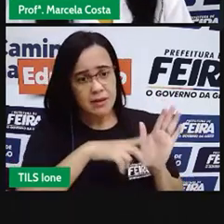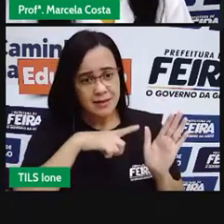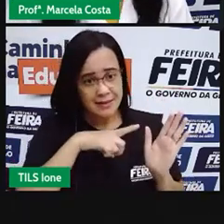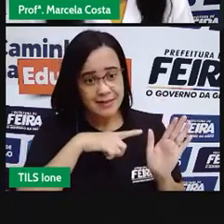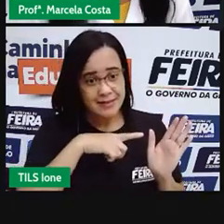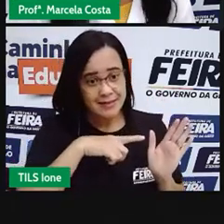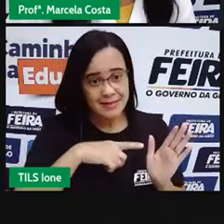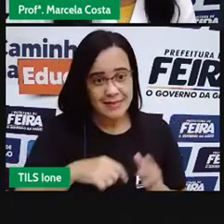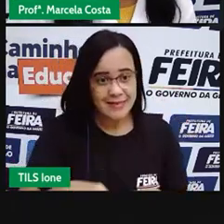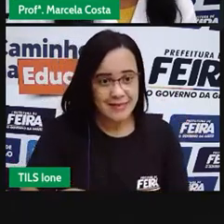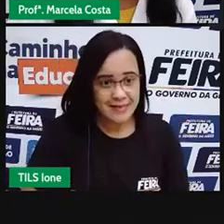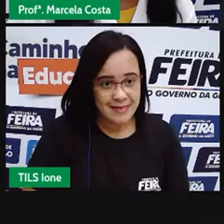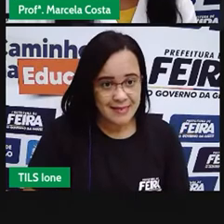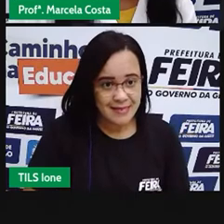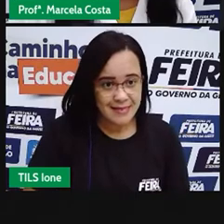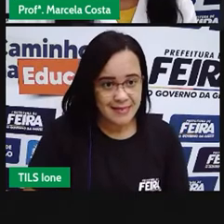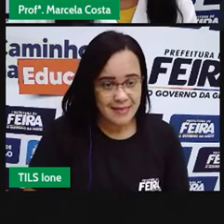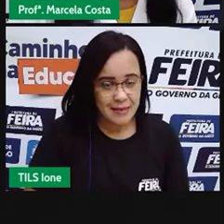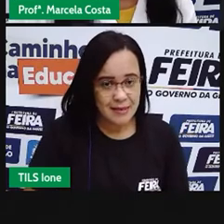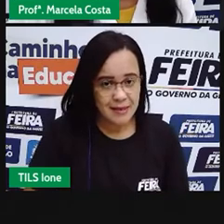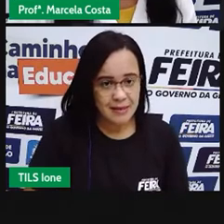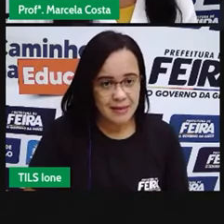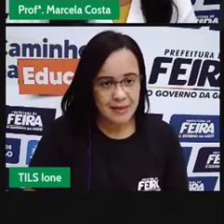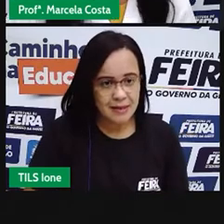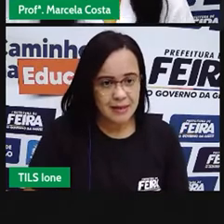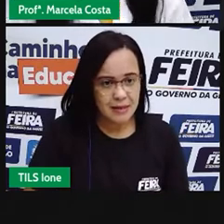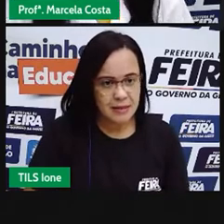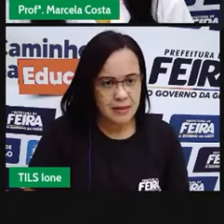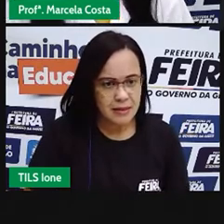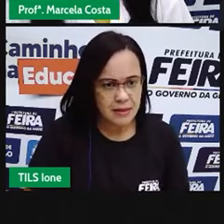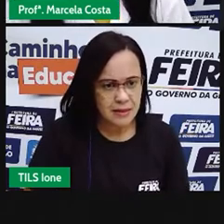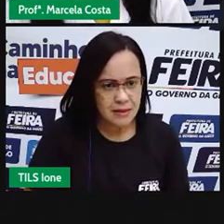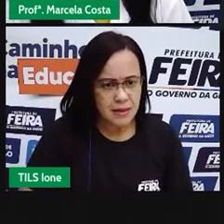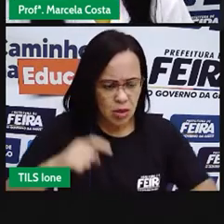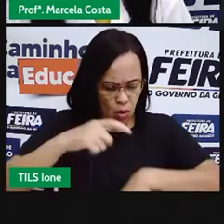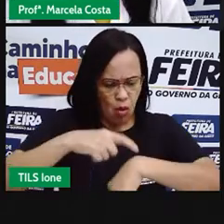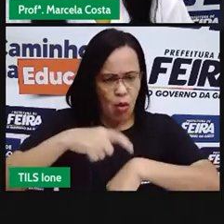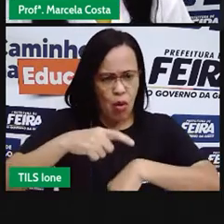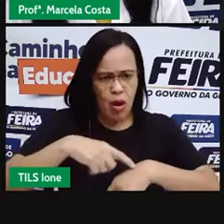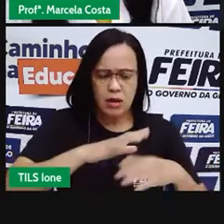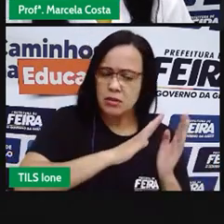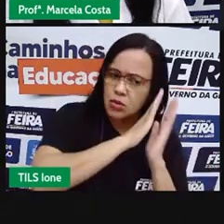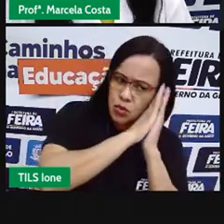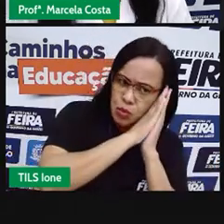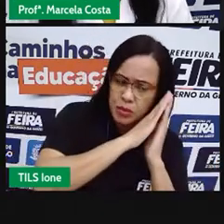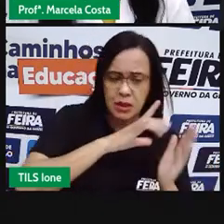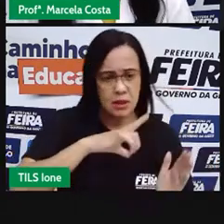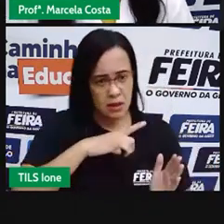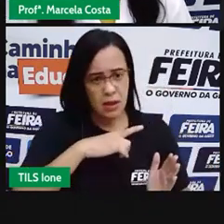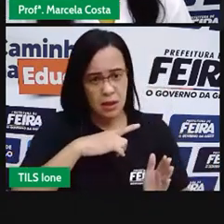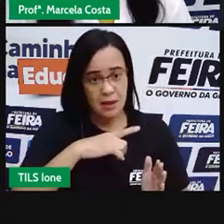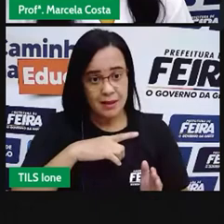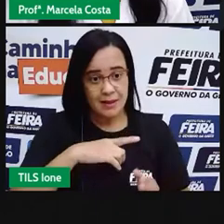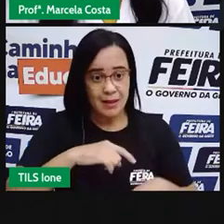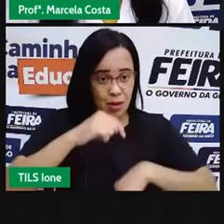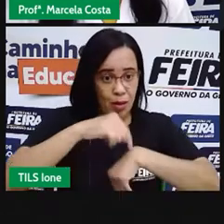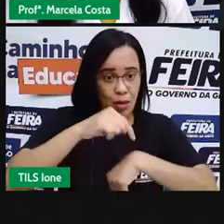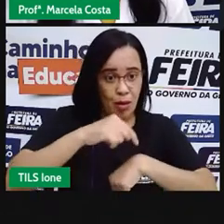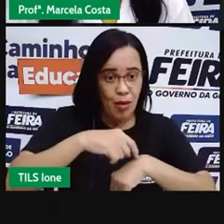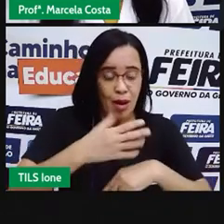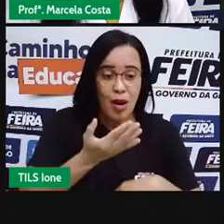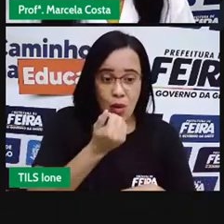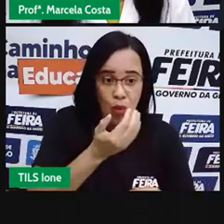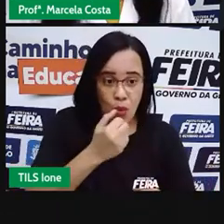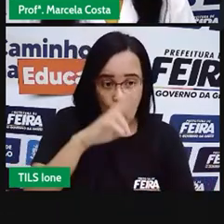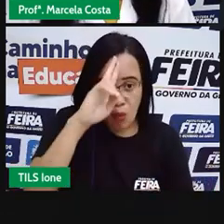tem horário para dormir? Tem horário para comer? Você ajuda os